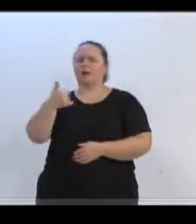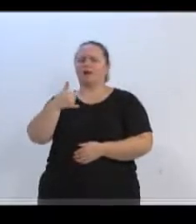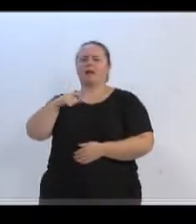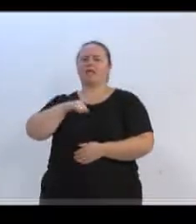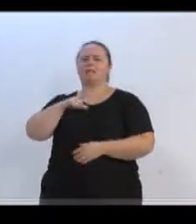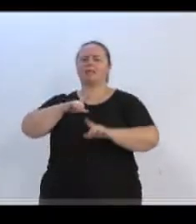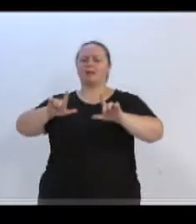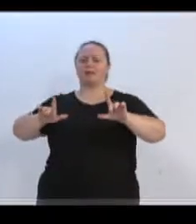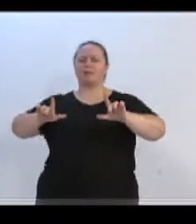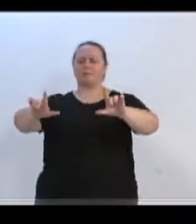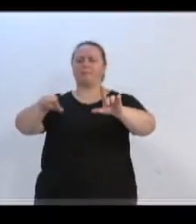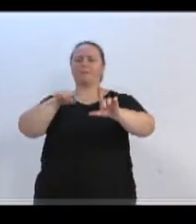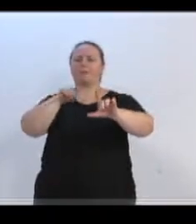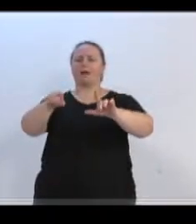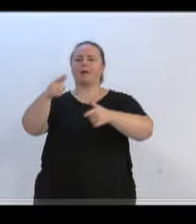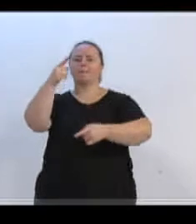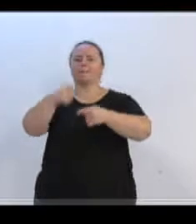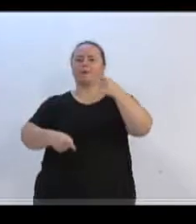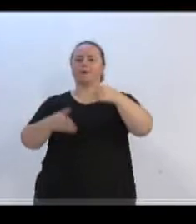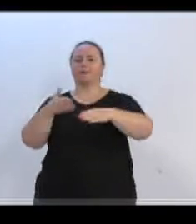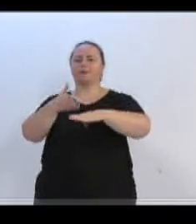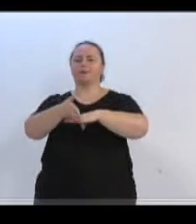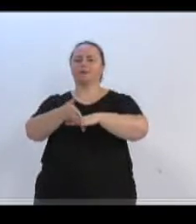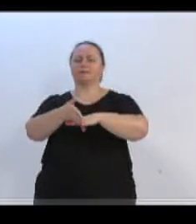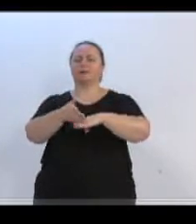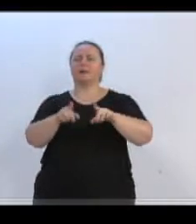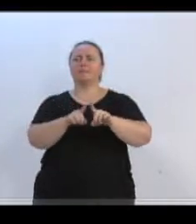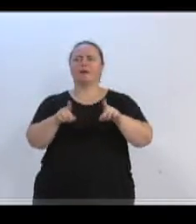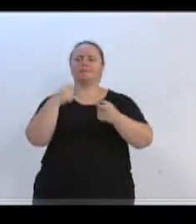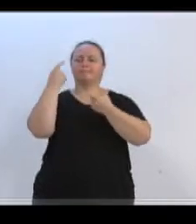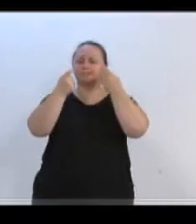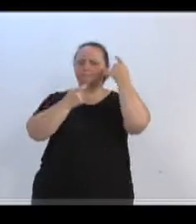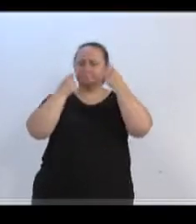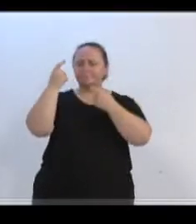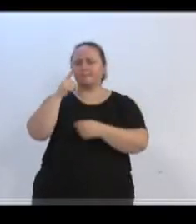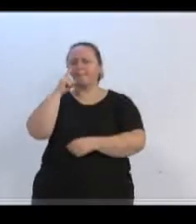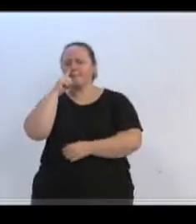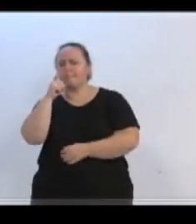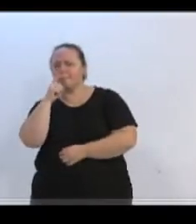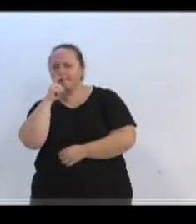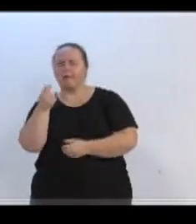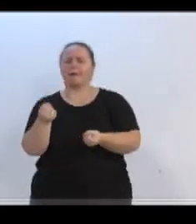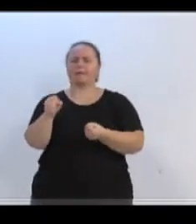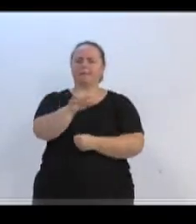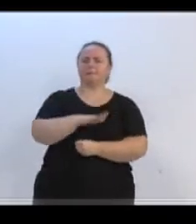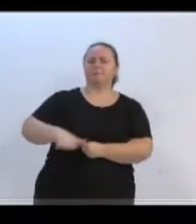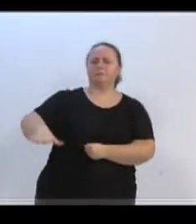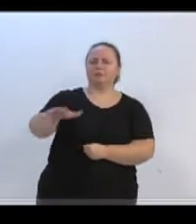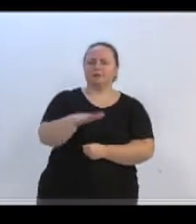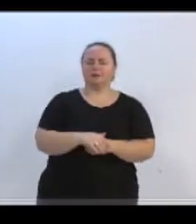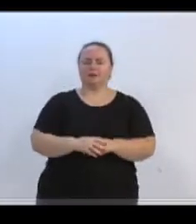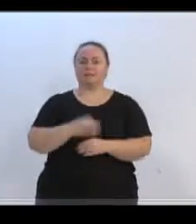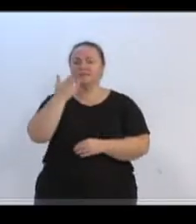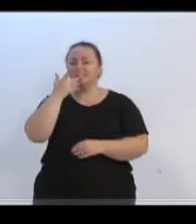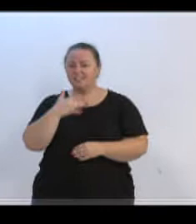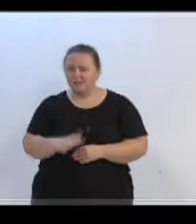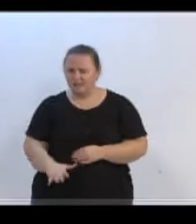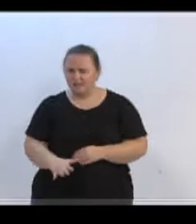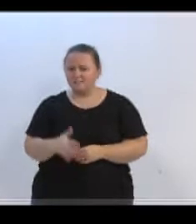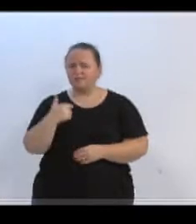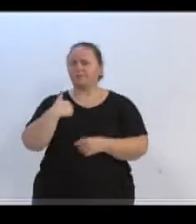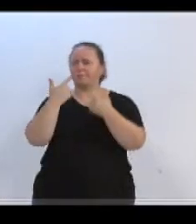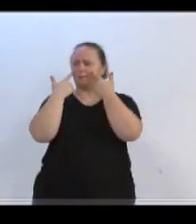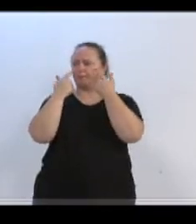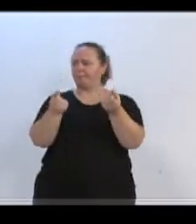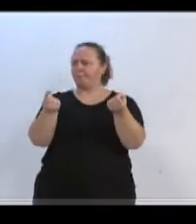problema, a maior preocupação dos pais e da sociedade é o quê? As crianças não vão dar muita importância, vereador Manta, para